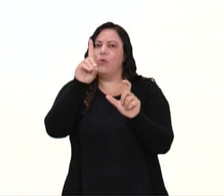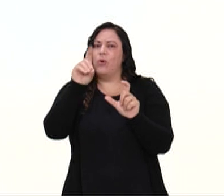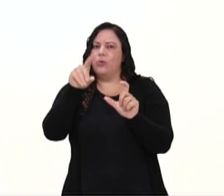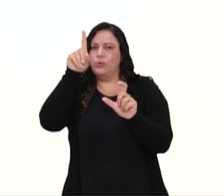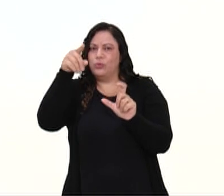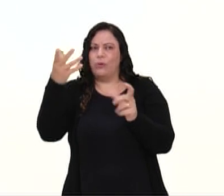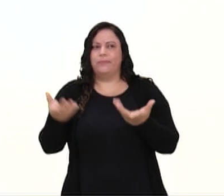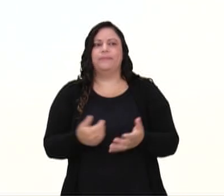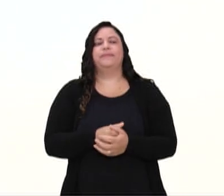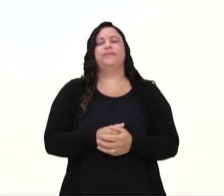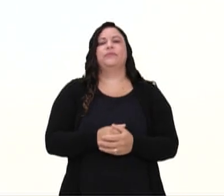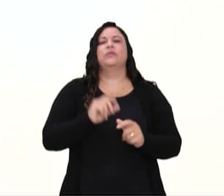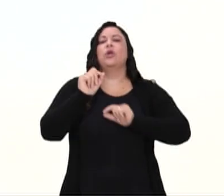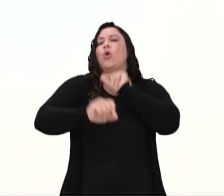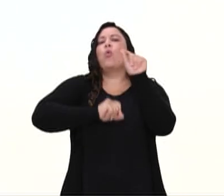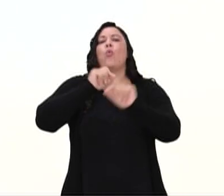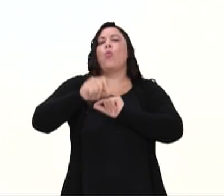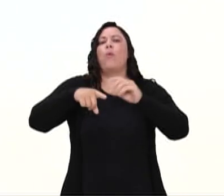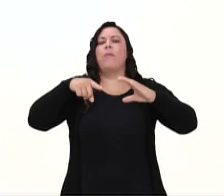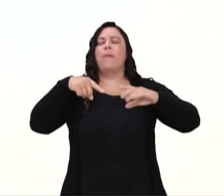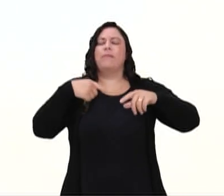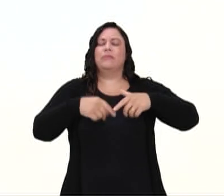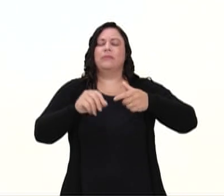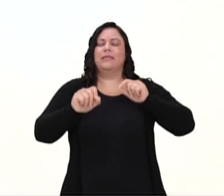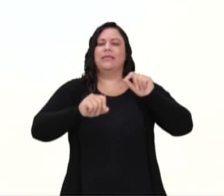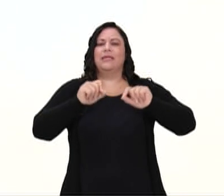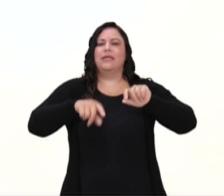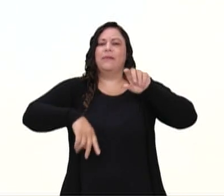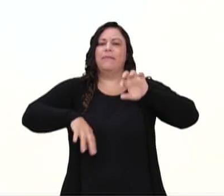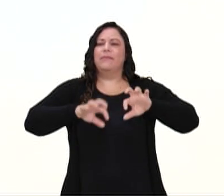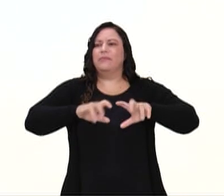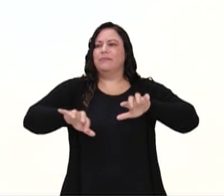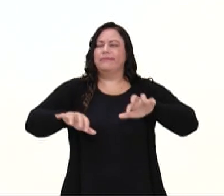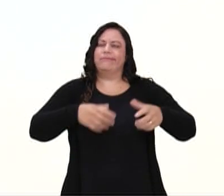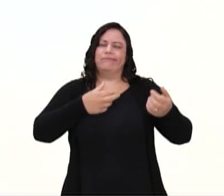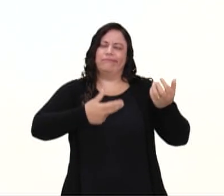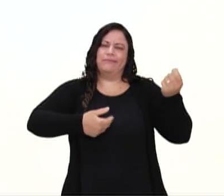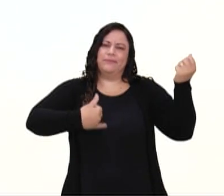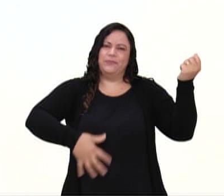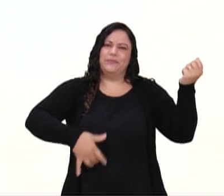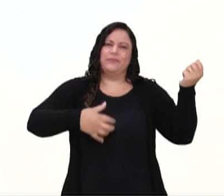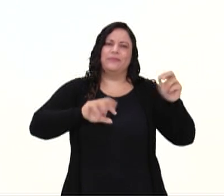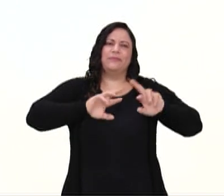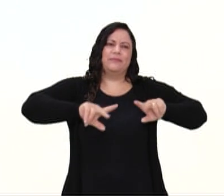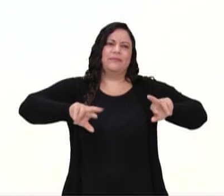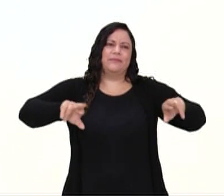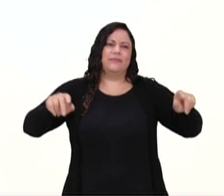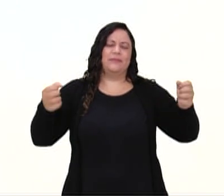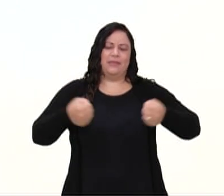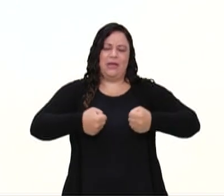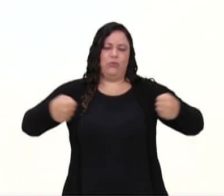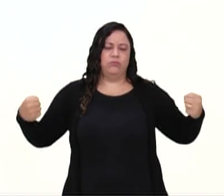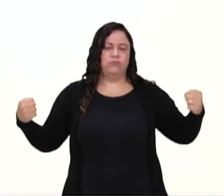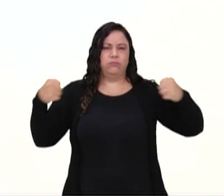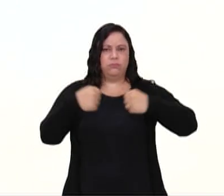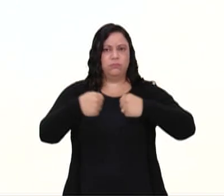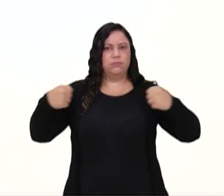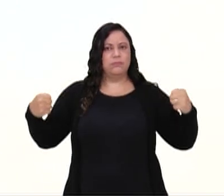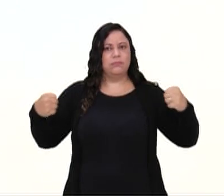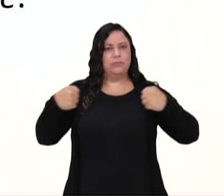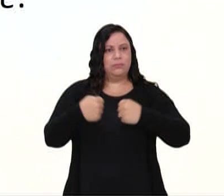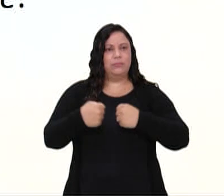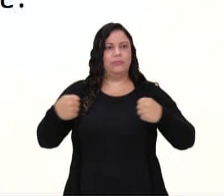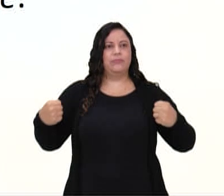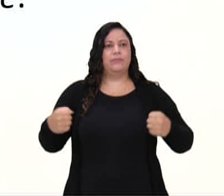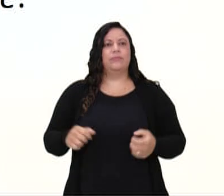gente falou um pouquinho sobre o que está sempre presente nas músicas de forró, que é o triângulo, a sanfona e a zabumba.